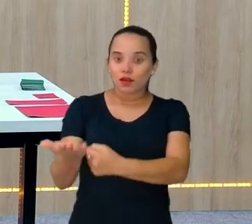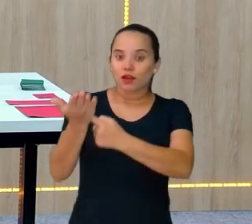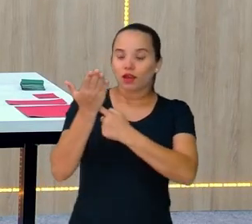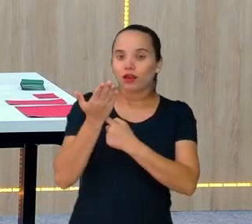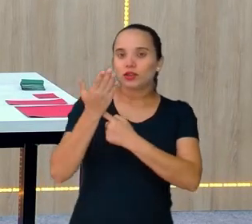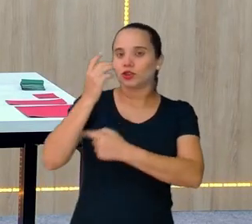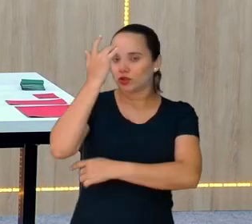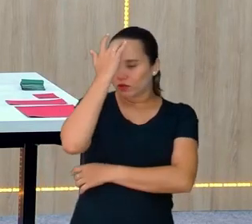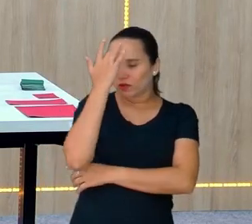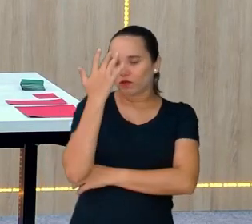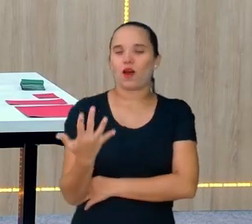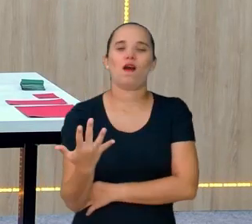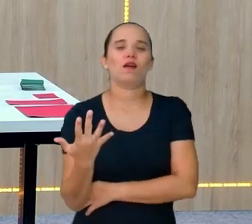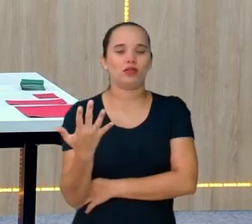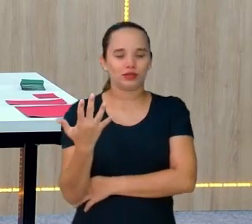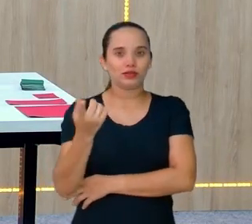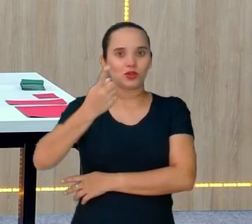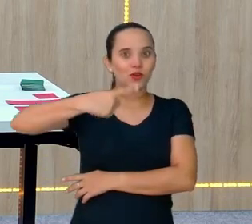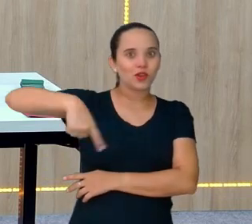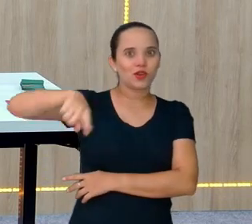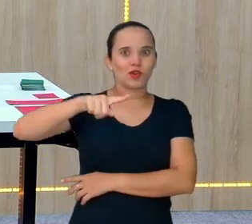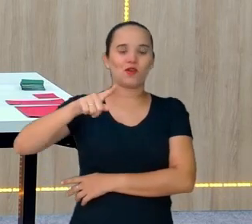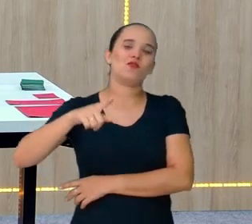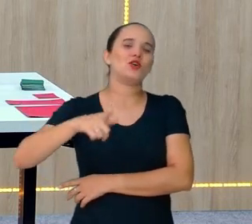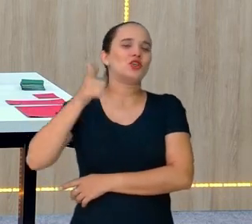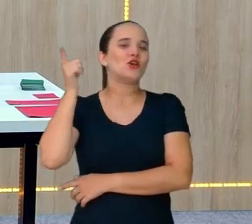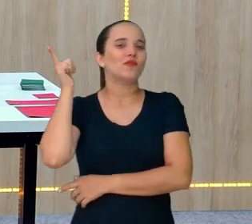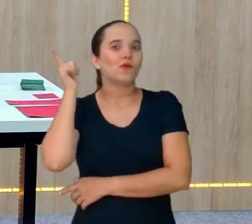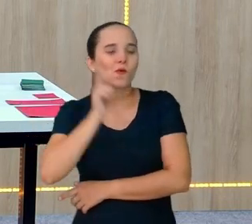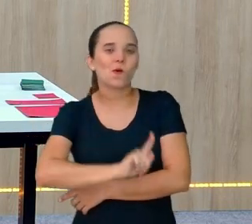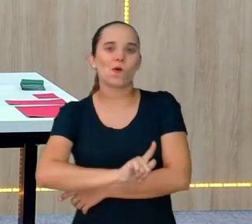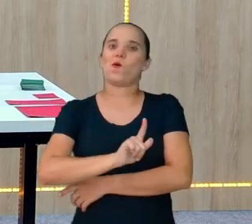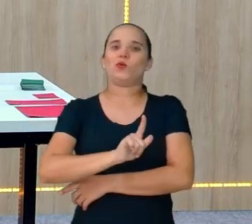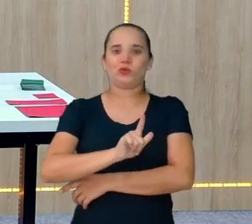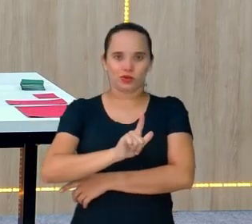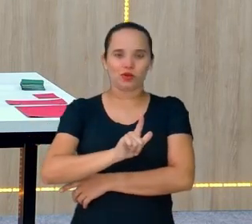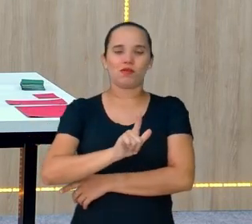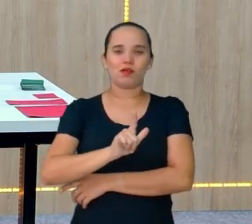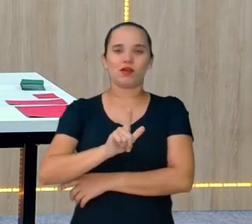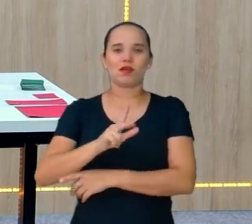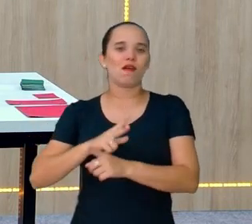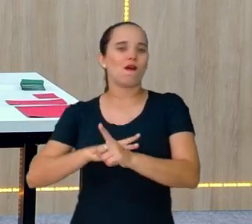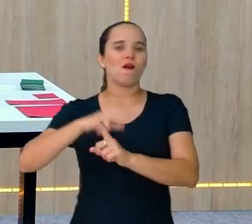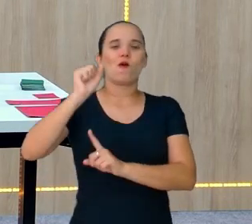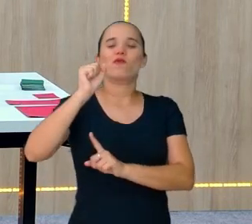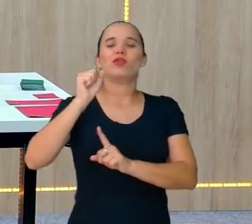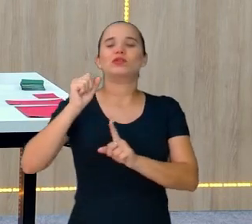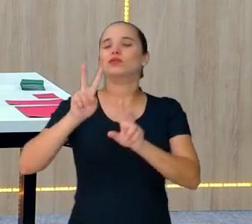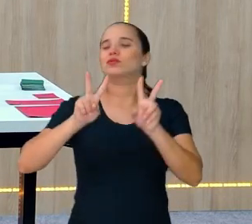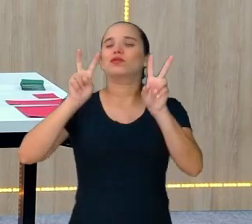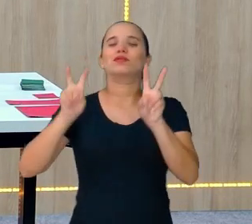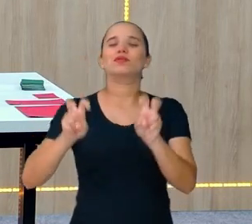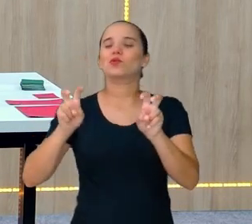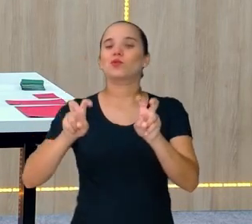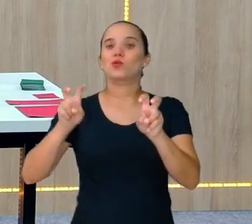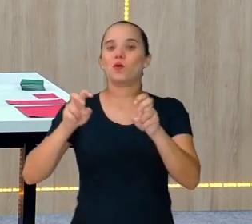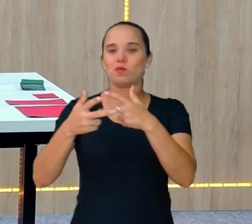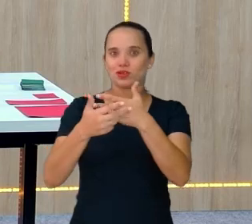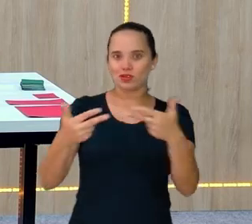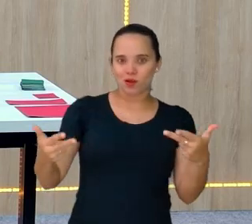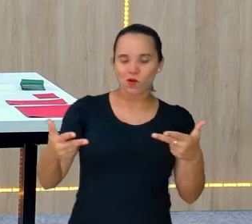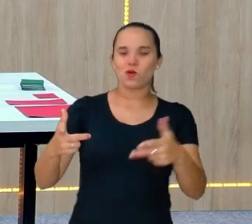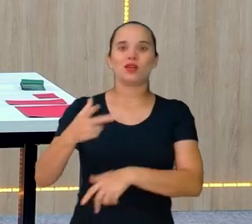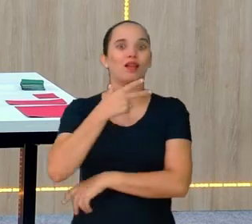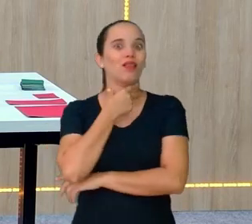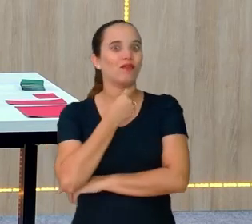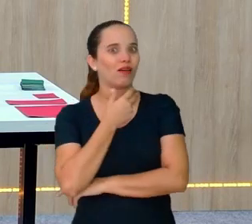bastante e vocês vão derrubar esse mito que a matemática, essa fake news